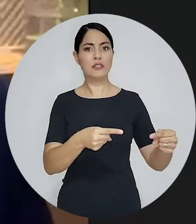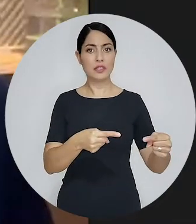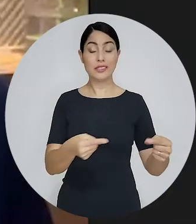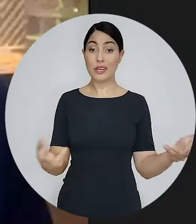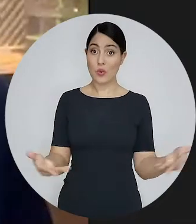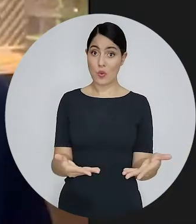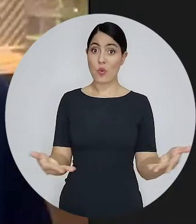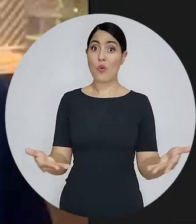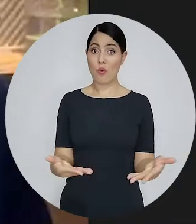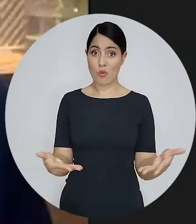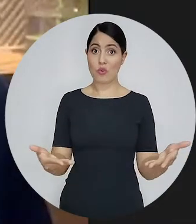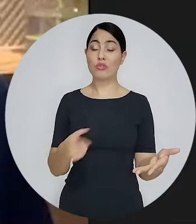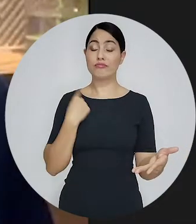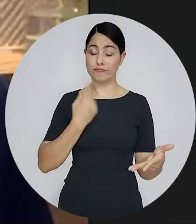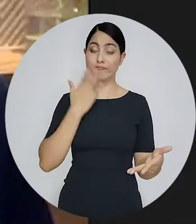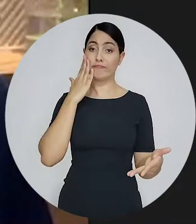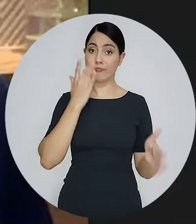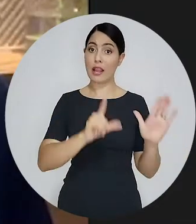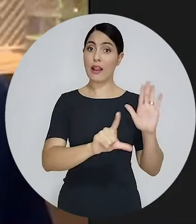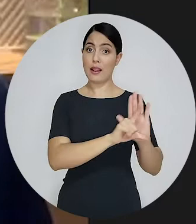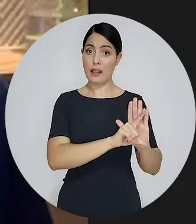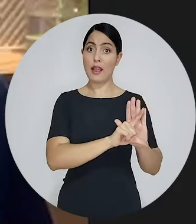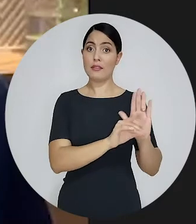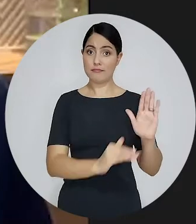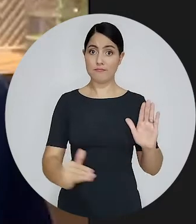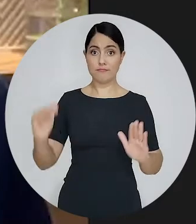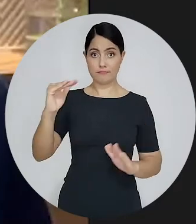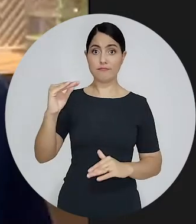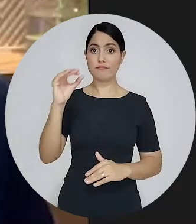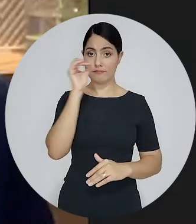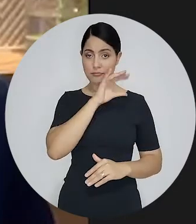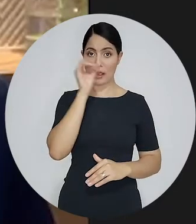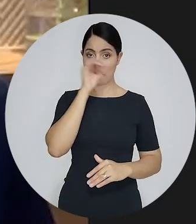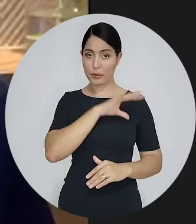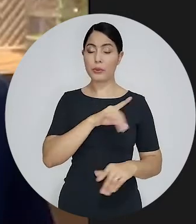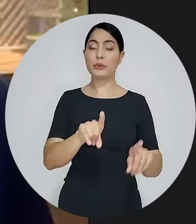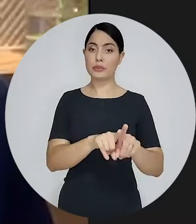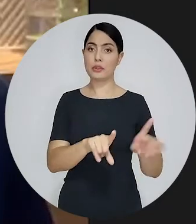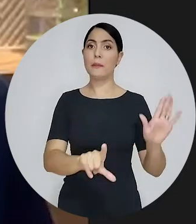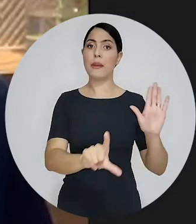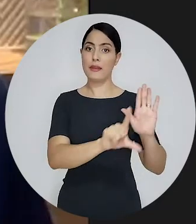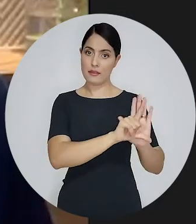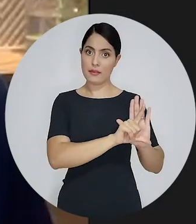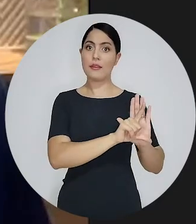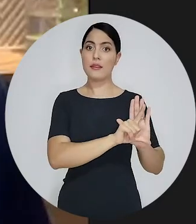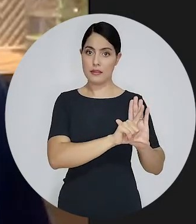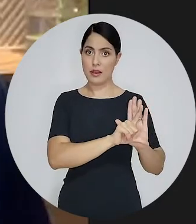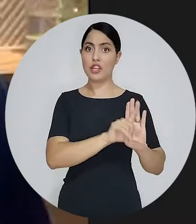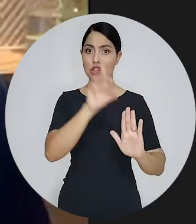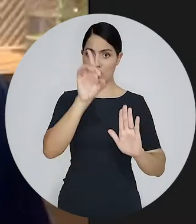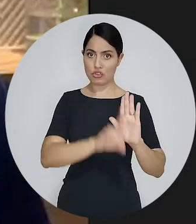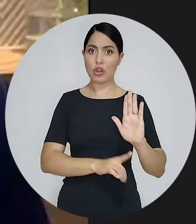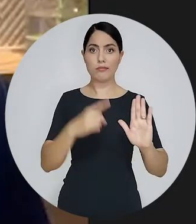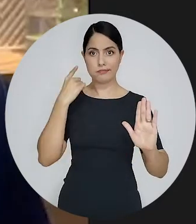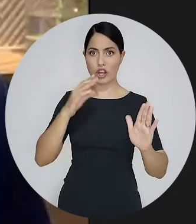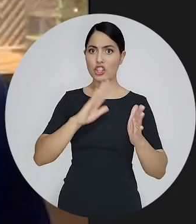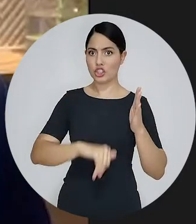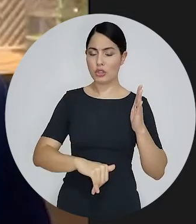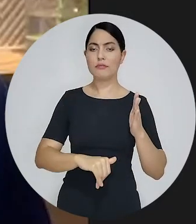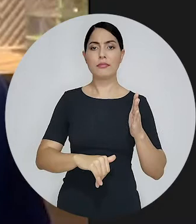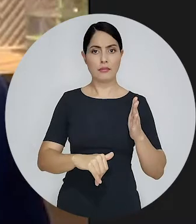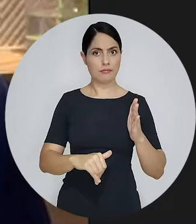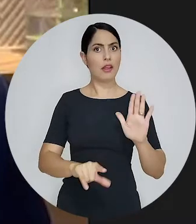criminalizadas pela lei de abuso de autoridade e pela lei que criminaliza as violações às prerrogativas.